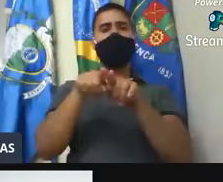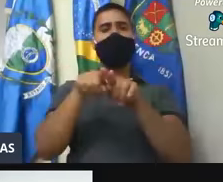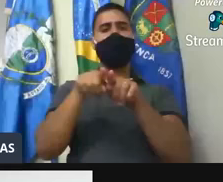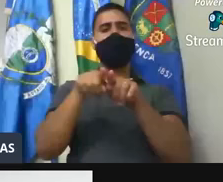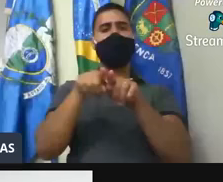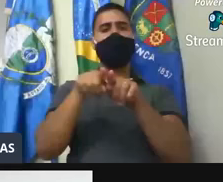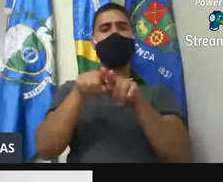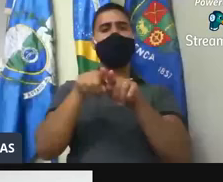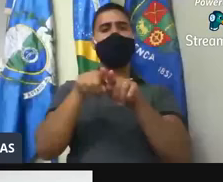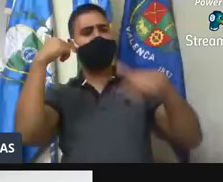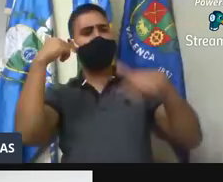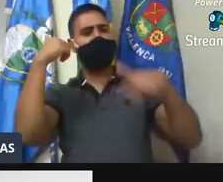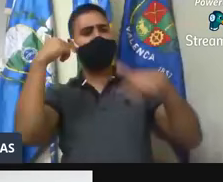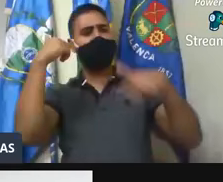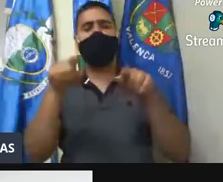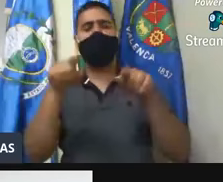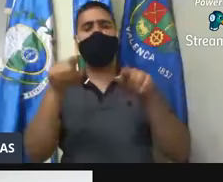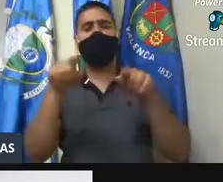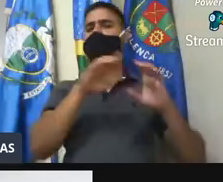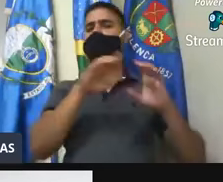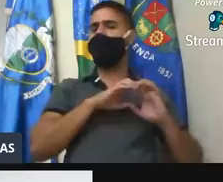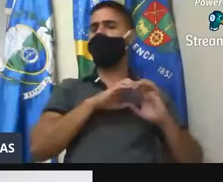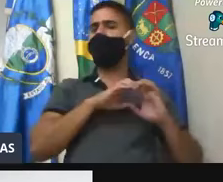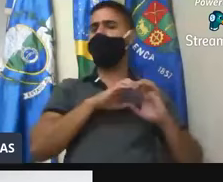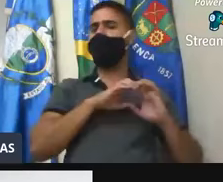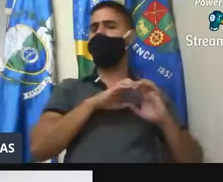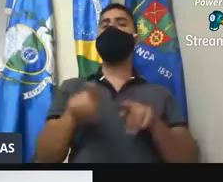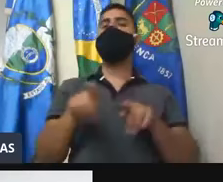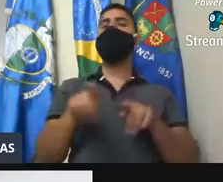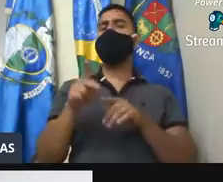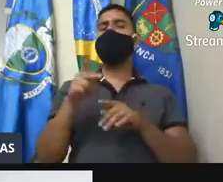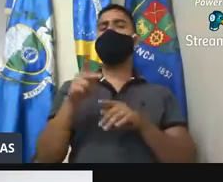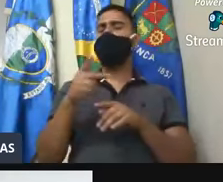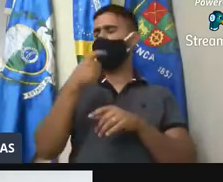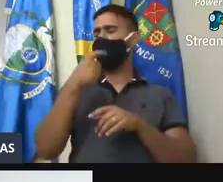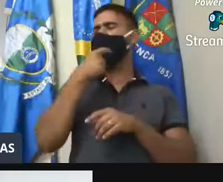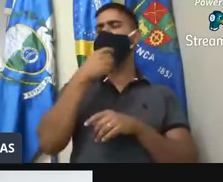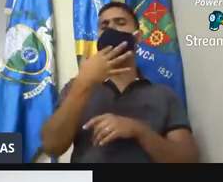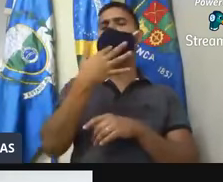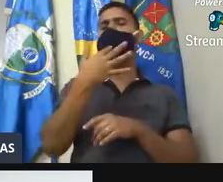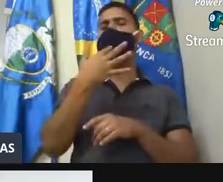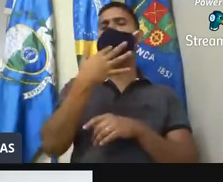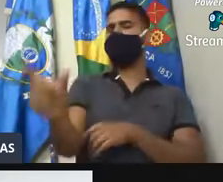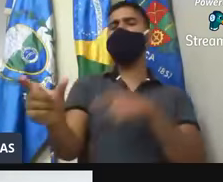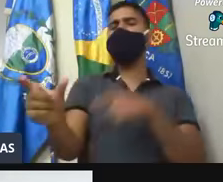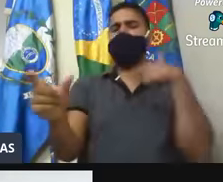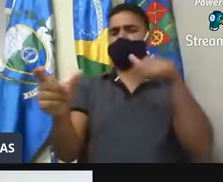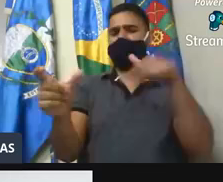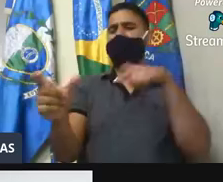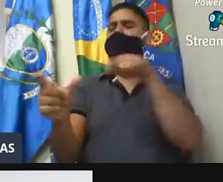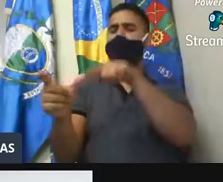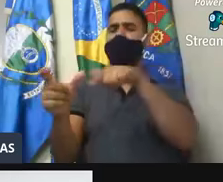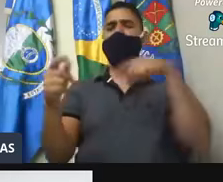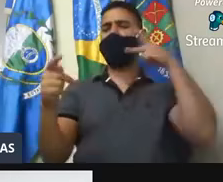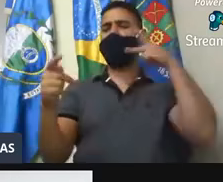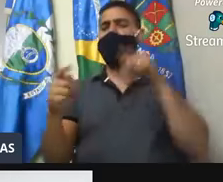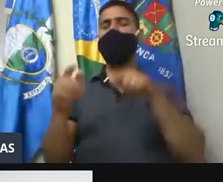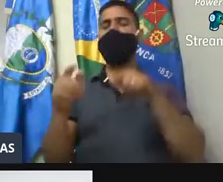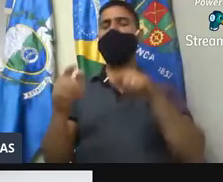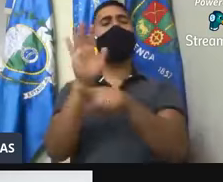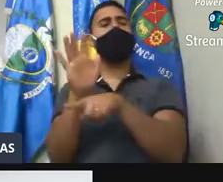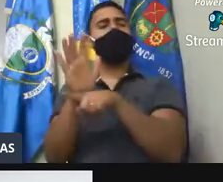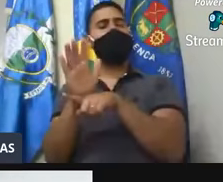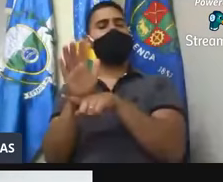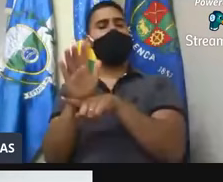que também, de maneira tão delicada, vem reconhecendo o nosso trabalho parlamentar em prol dessa